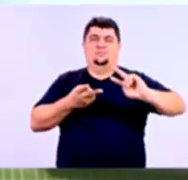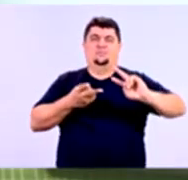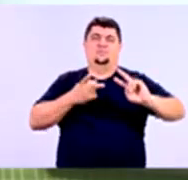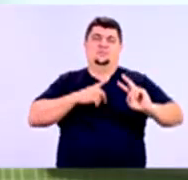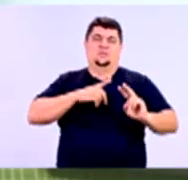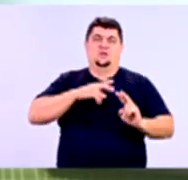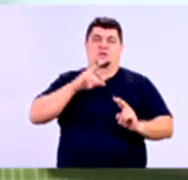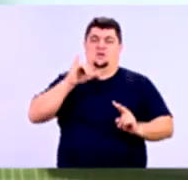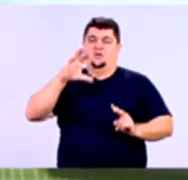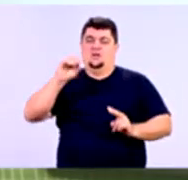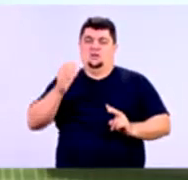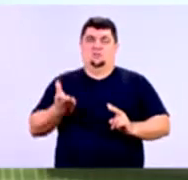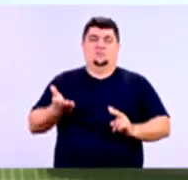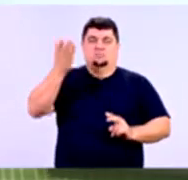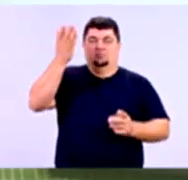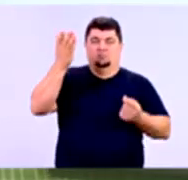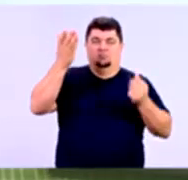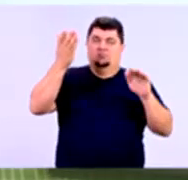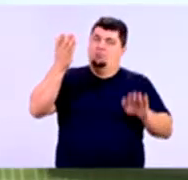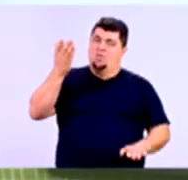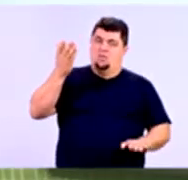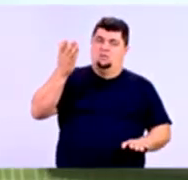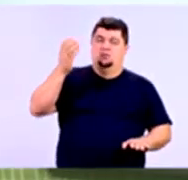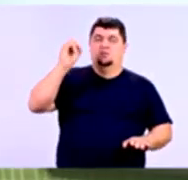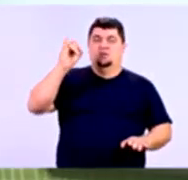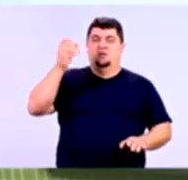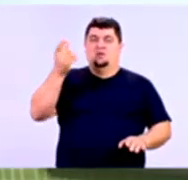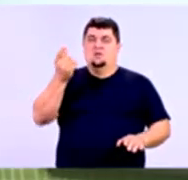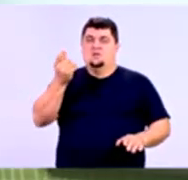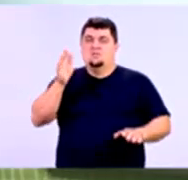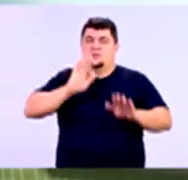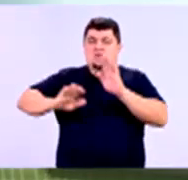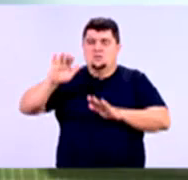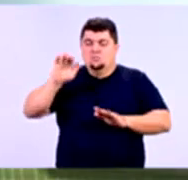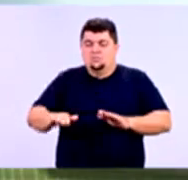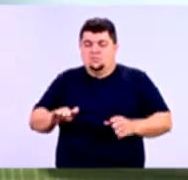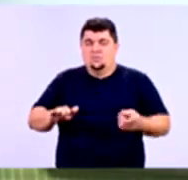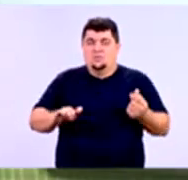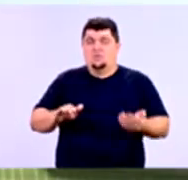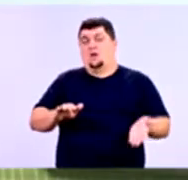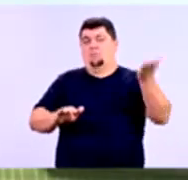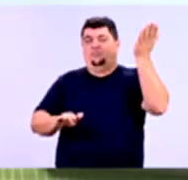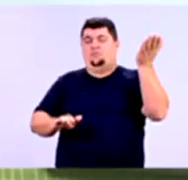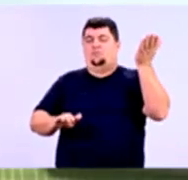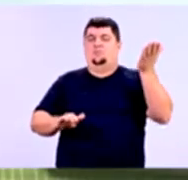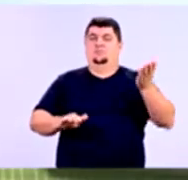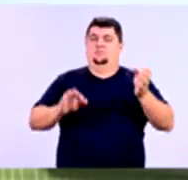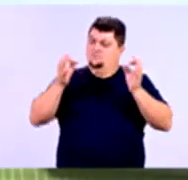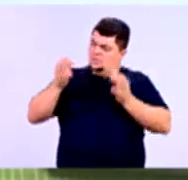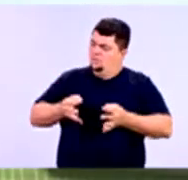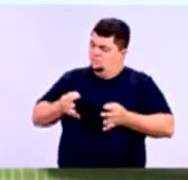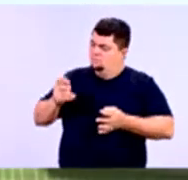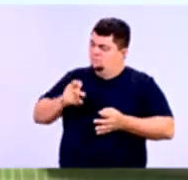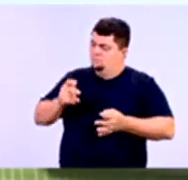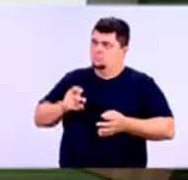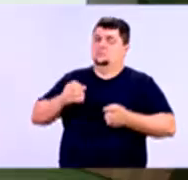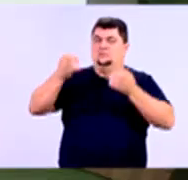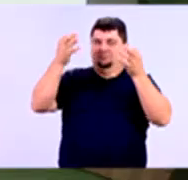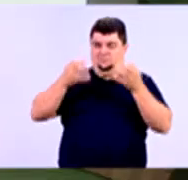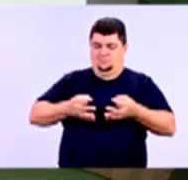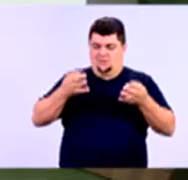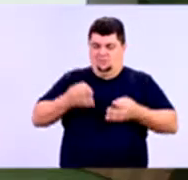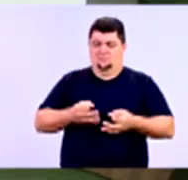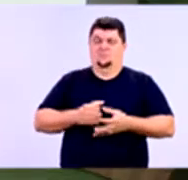Quanto mais risco, menos crédito e quanto menos risco, mais crédito. É assim, professor? Sim, exatamente.